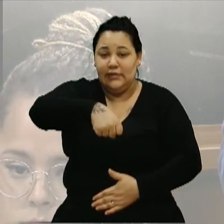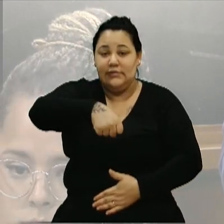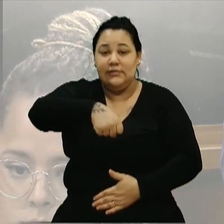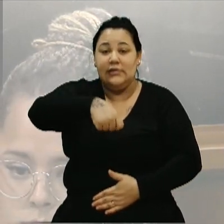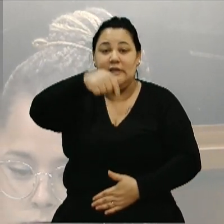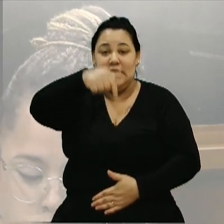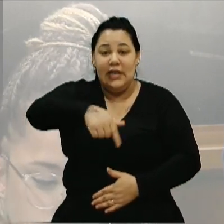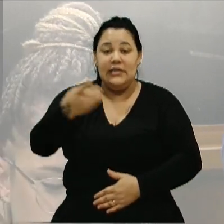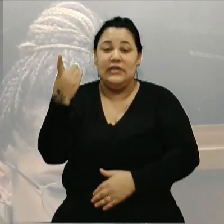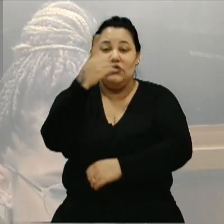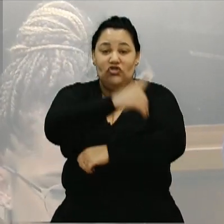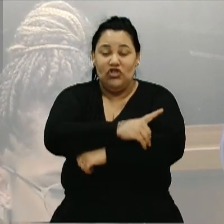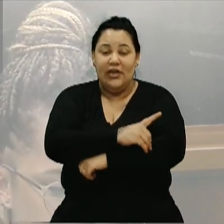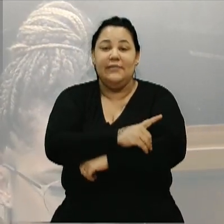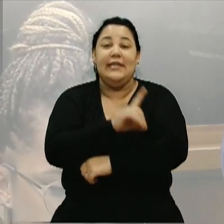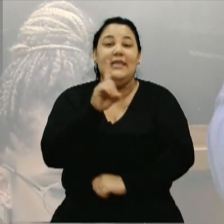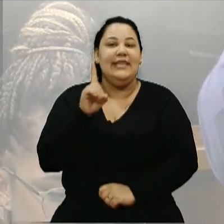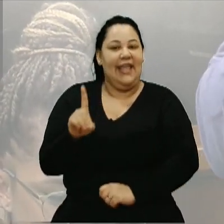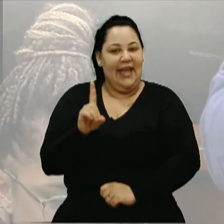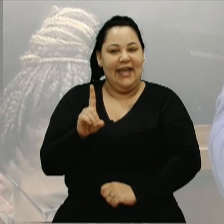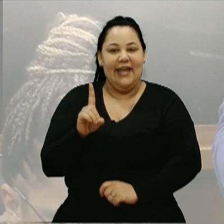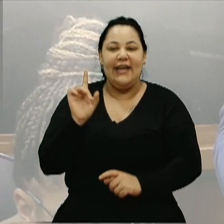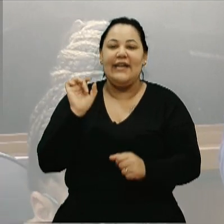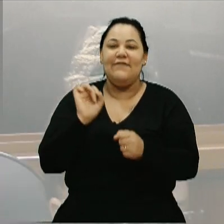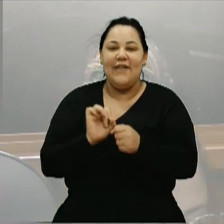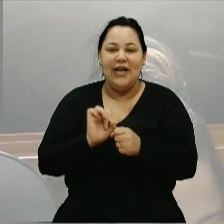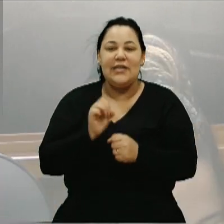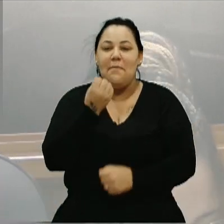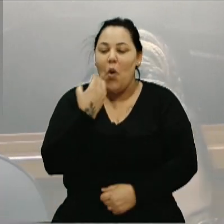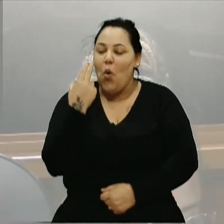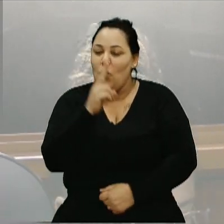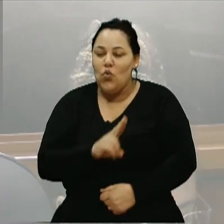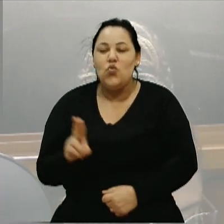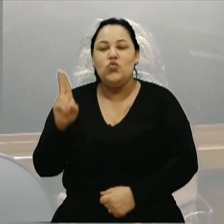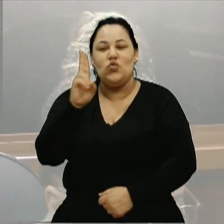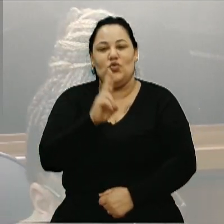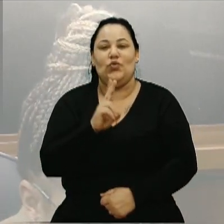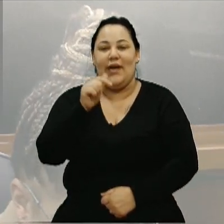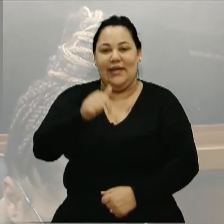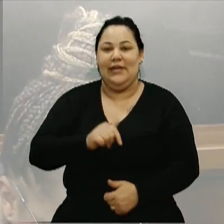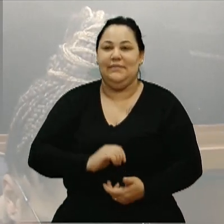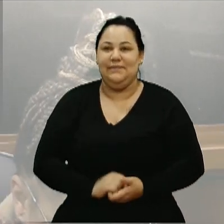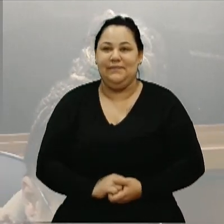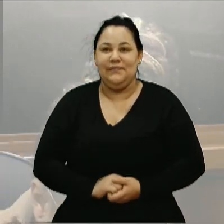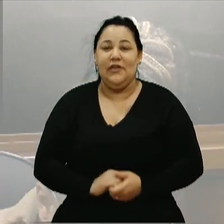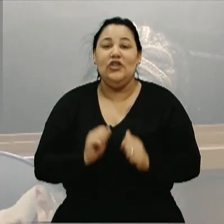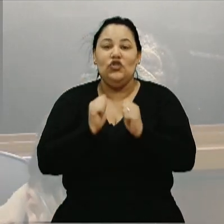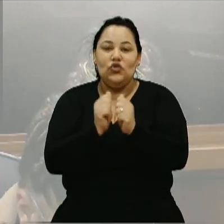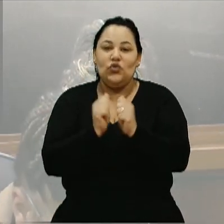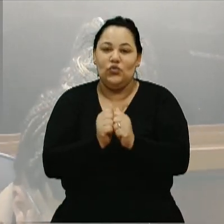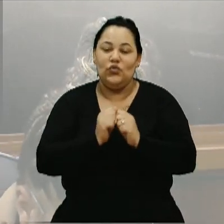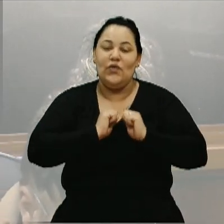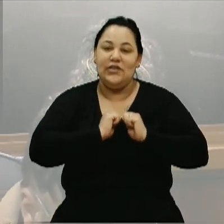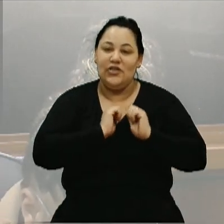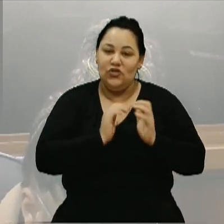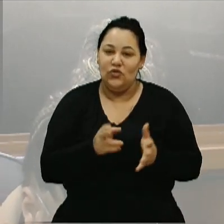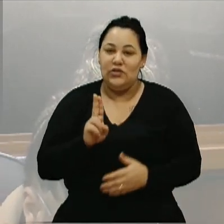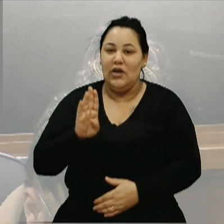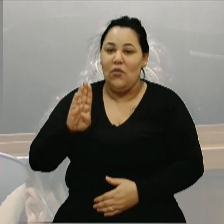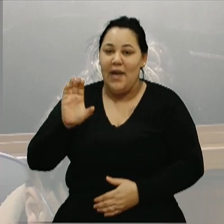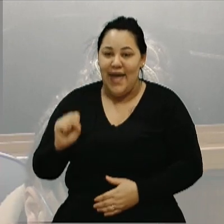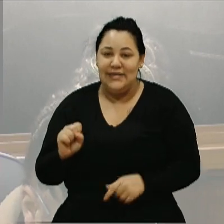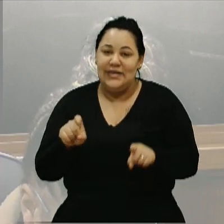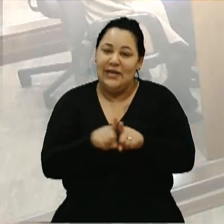esse dia D possa ser aplicado em consonância com as ações da atenção básica e do Poder